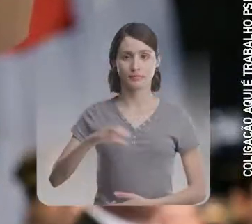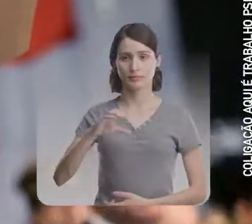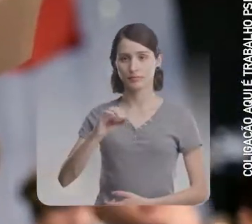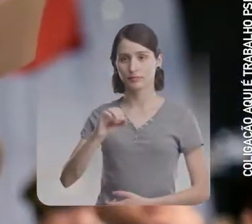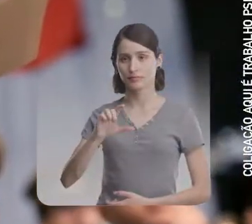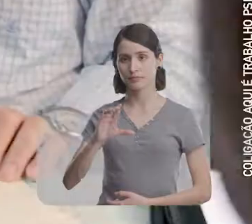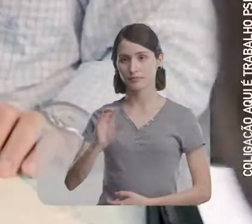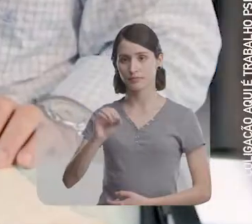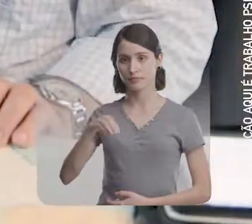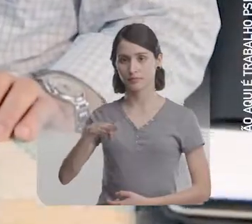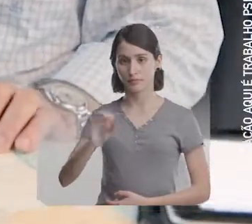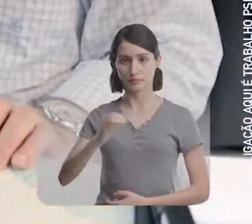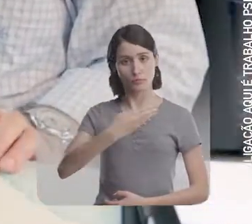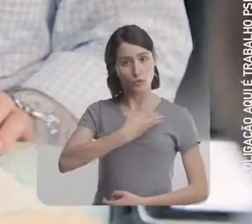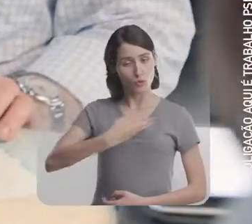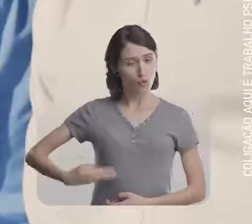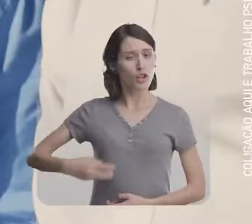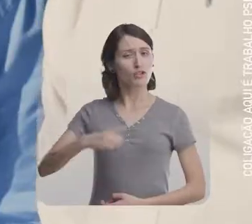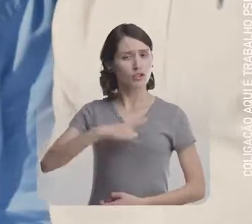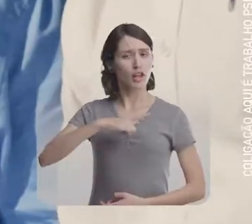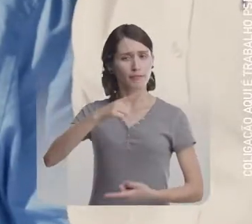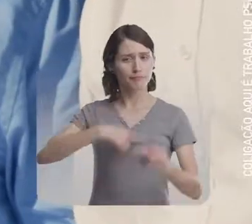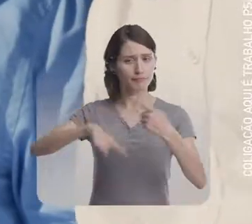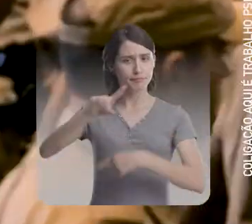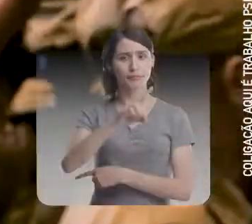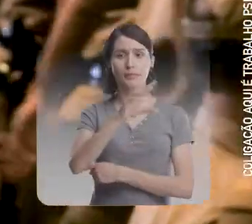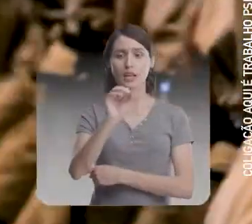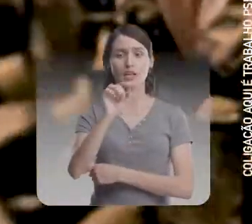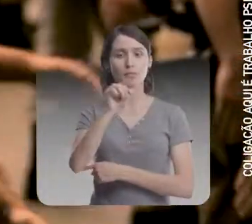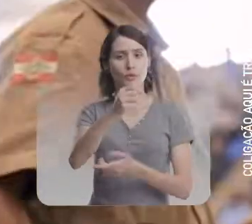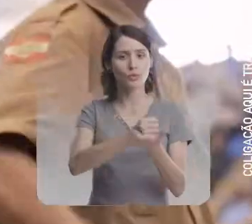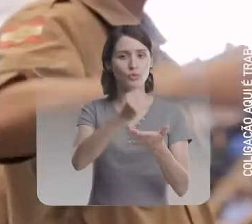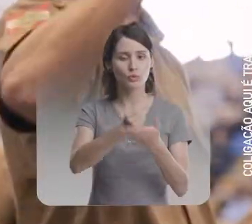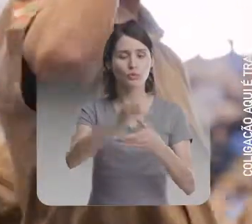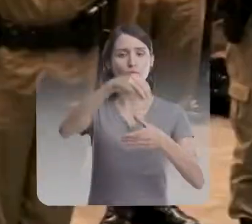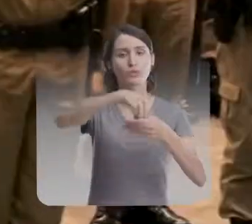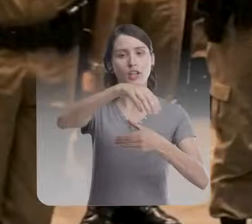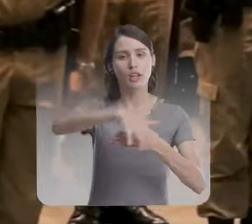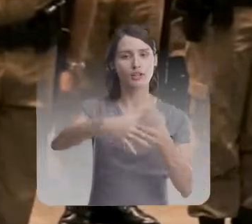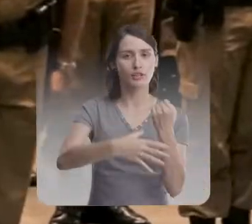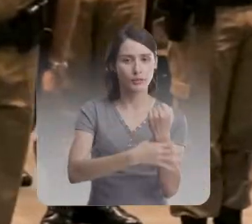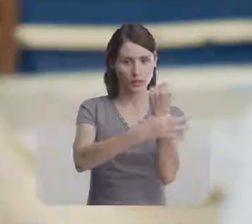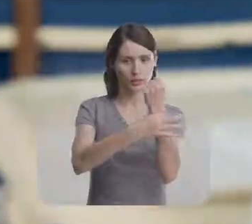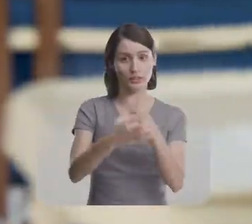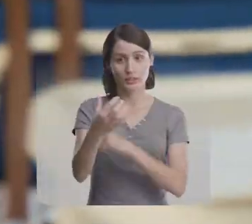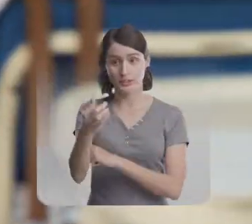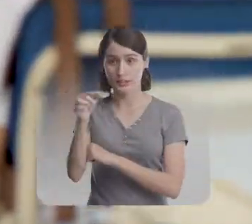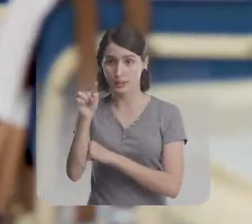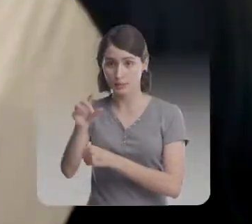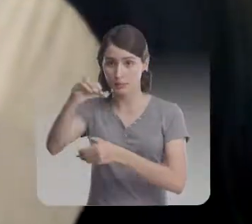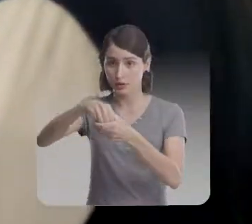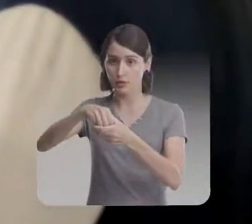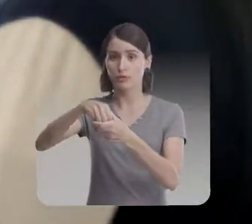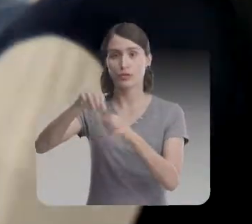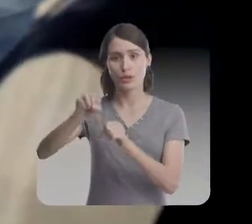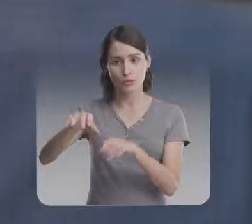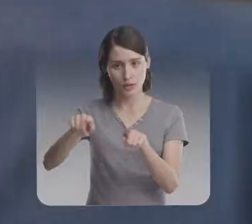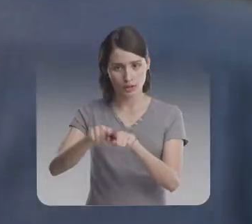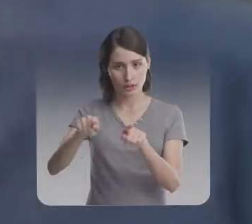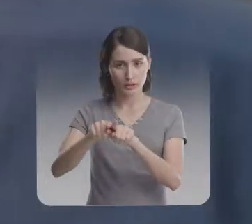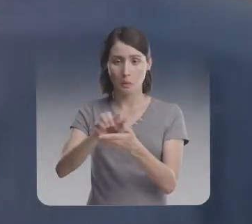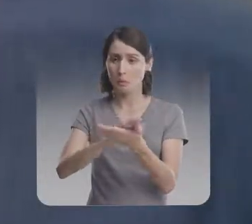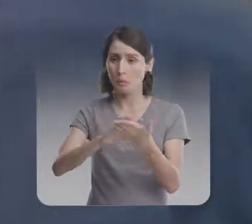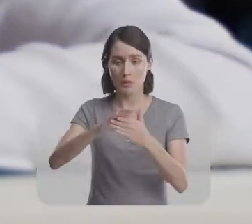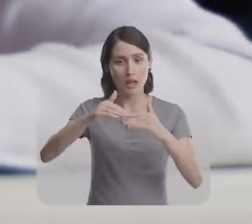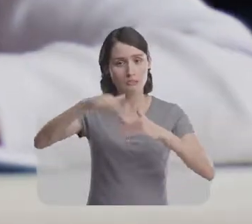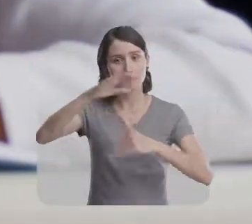Raimundo Colombo, um governo de recordes. 10 mil contratações na segurança, 6 mil na educação